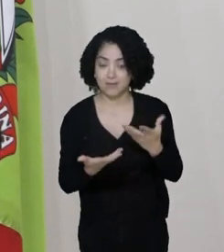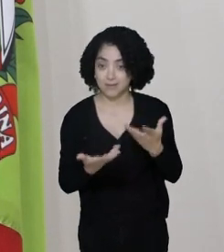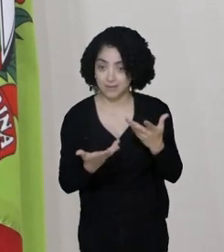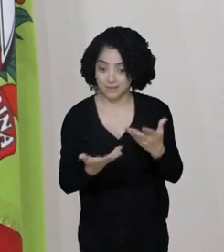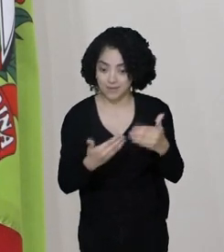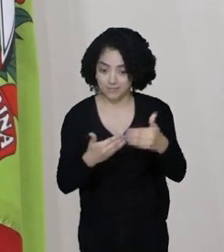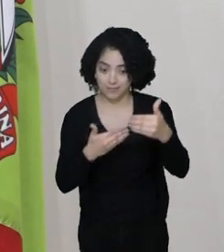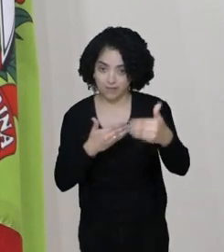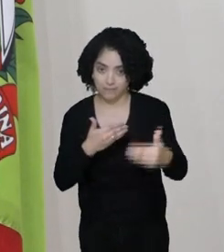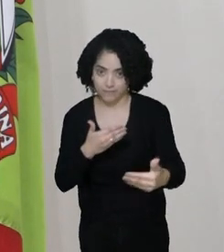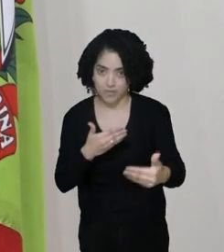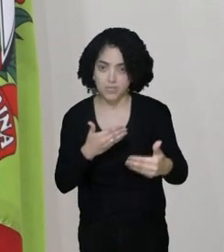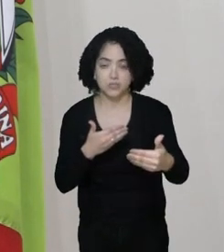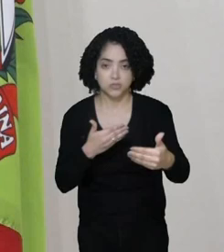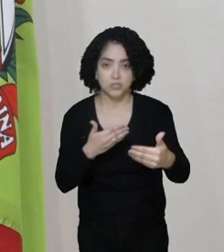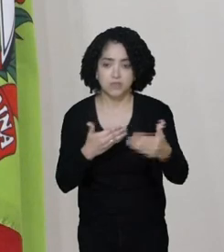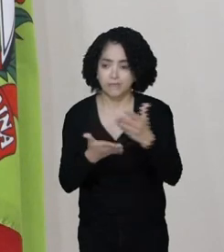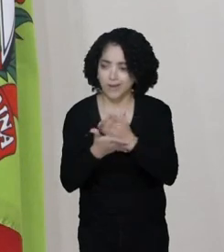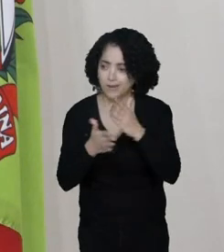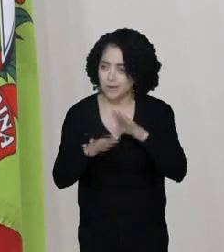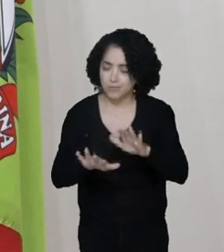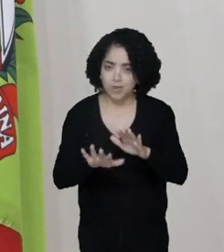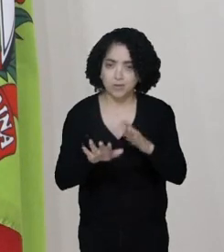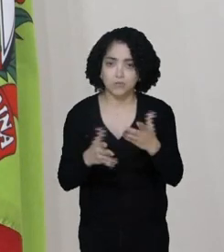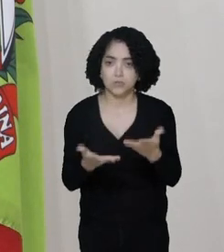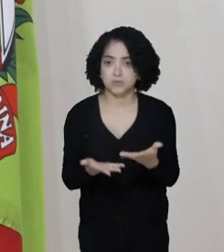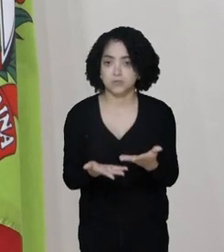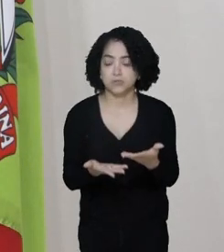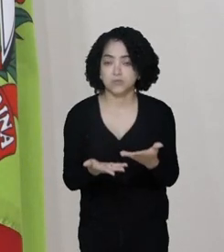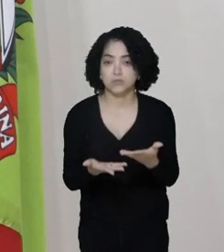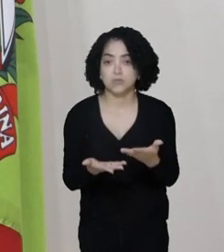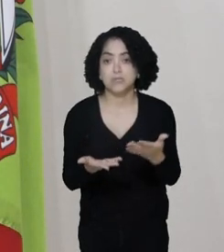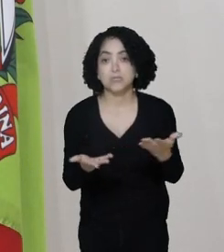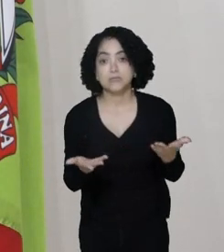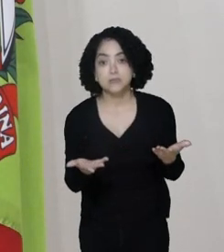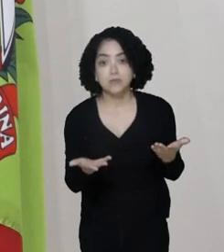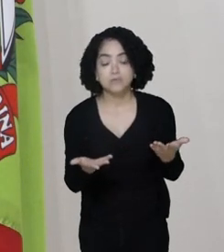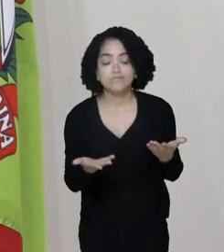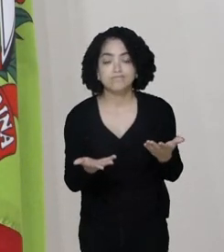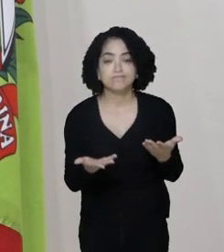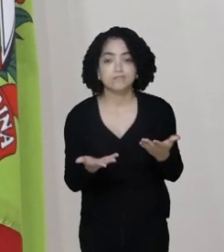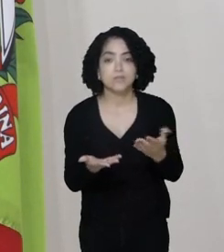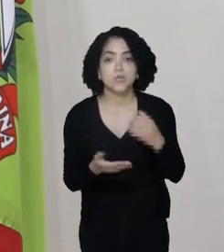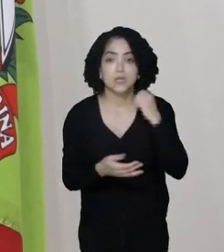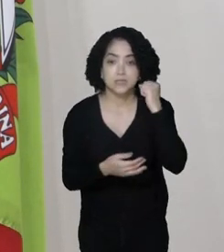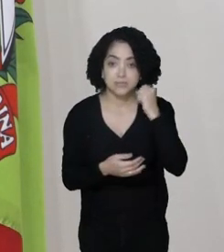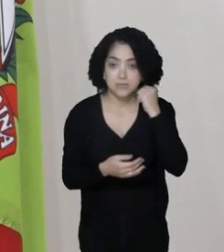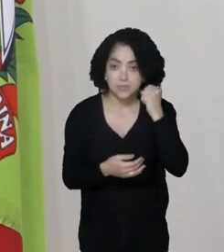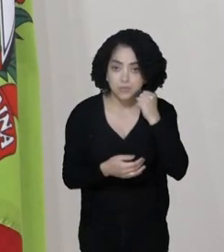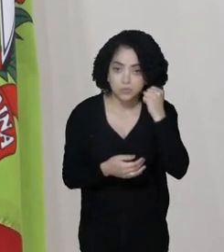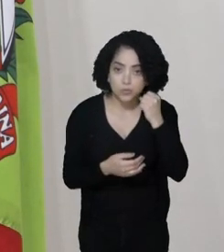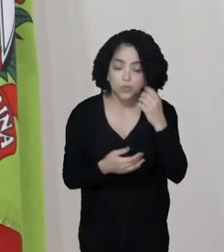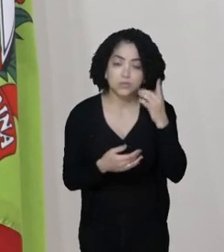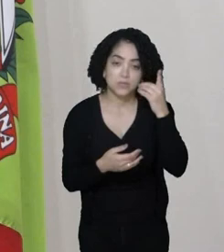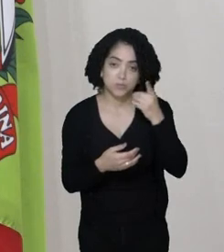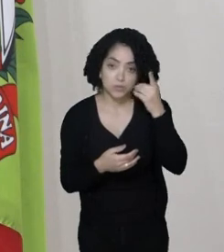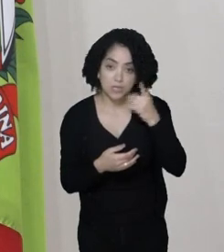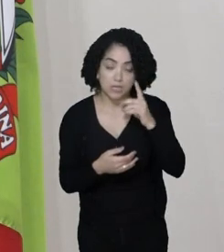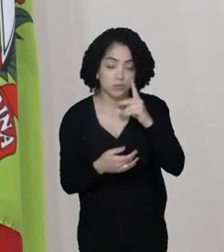que indicam as pesquisas, diz que vai acabar. Então, o senador Kennedy, deputado Kennedy,